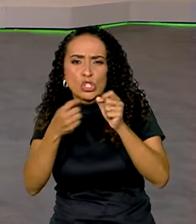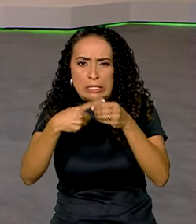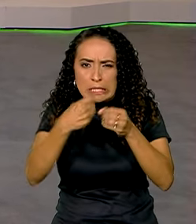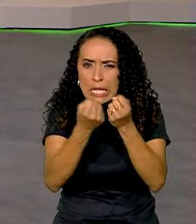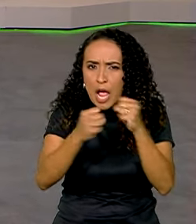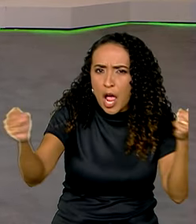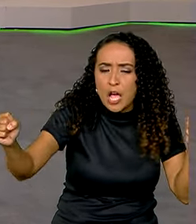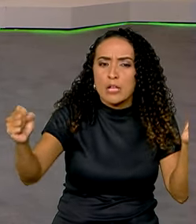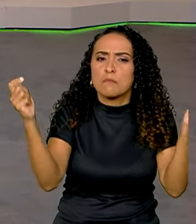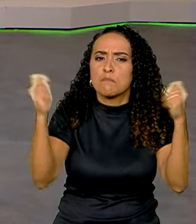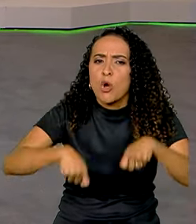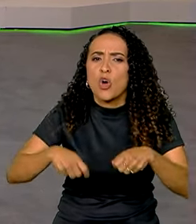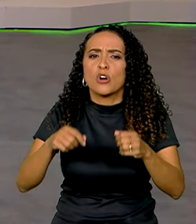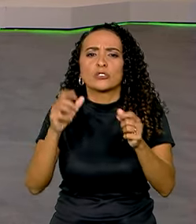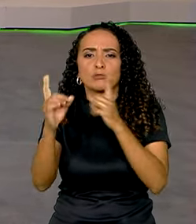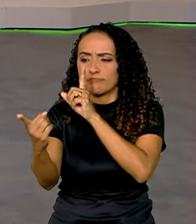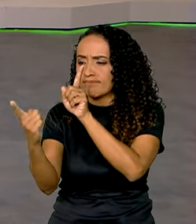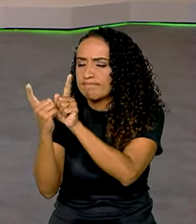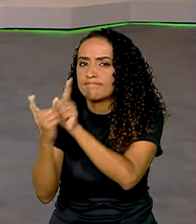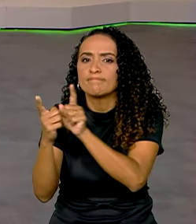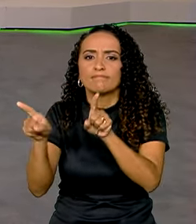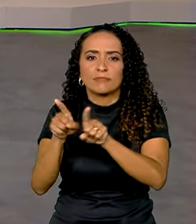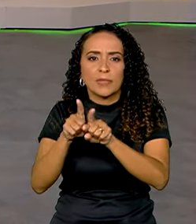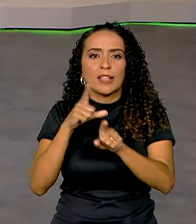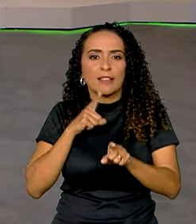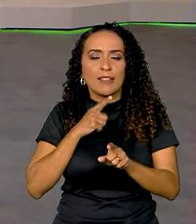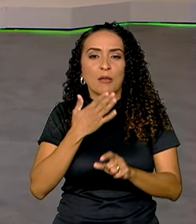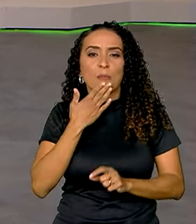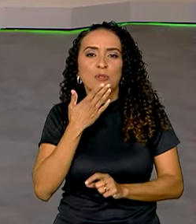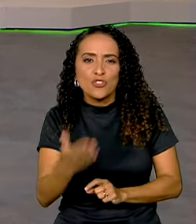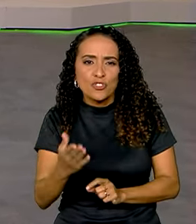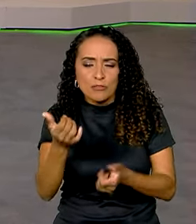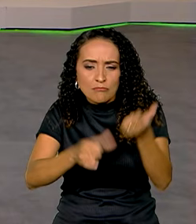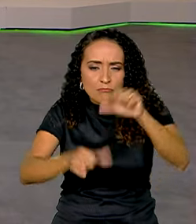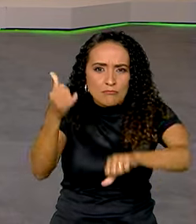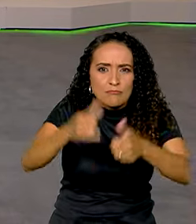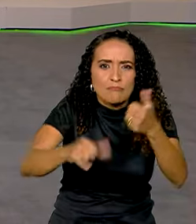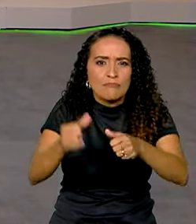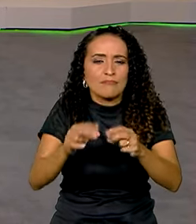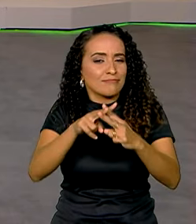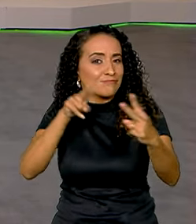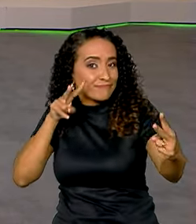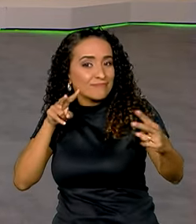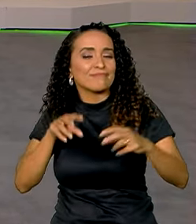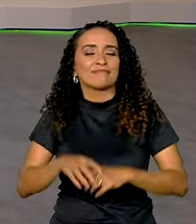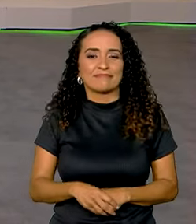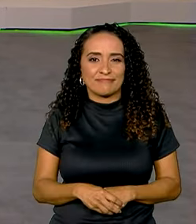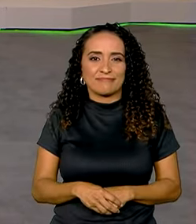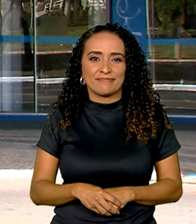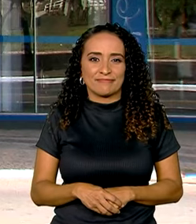cidades possam ser atendidas e ter o pedido de benefício analisado de forma online.